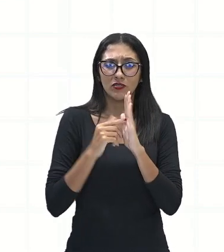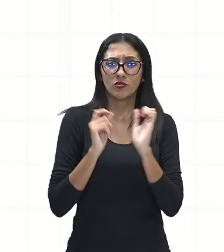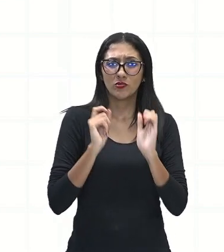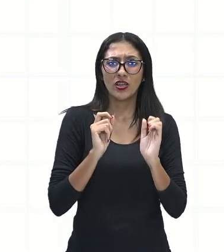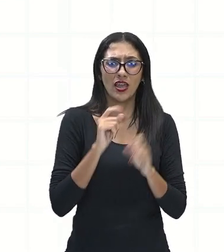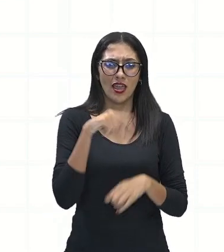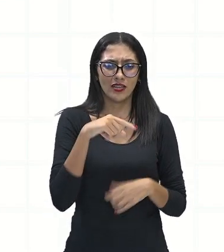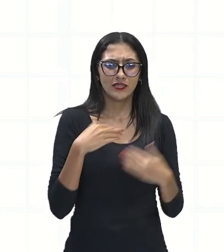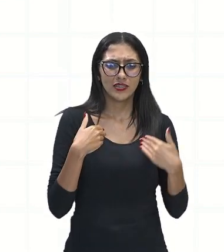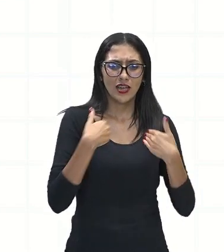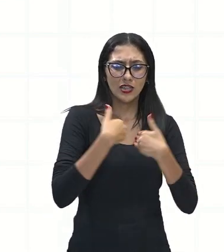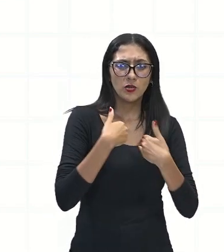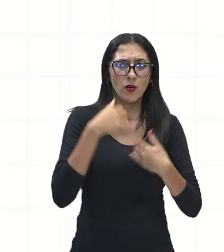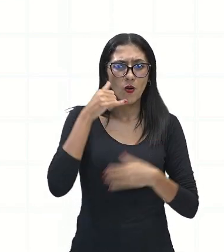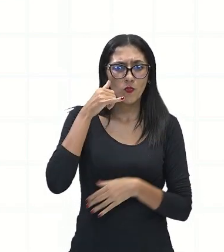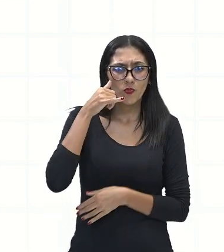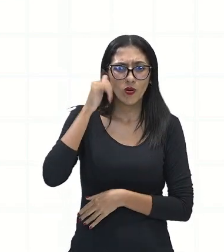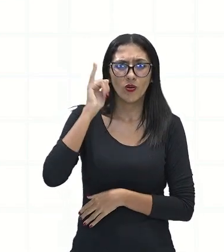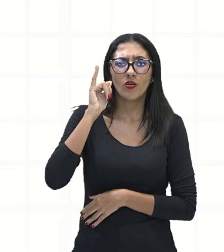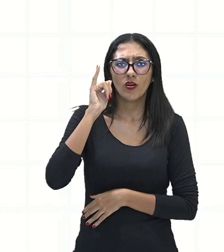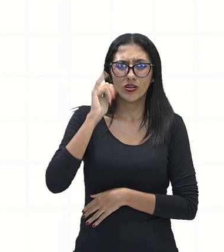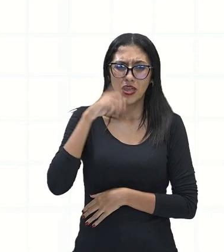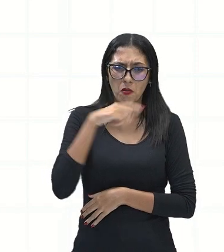esteja magro? O boi, né?